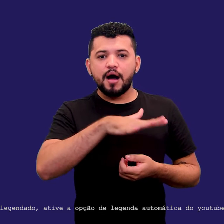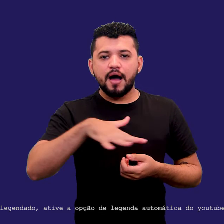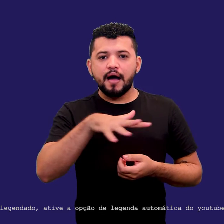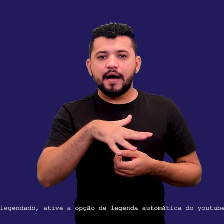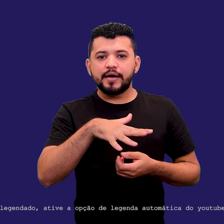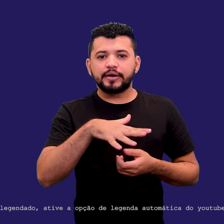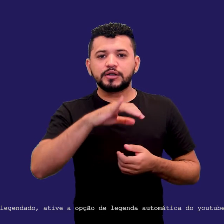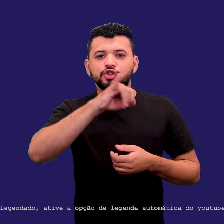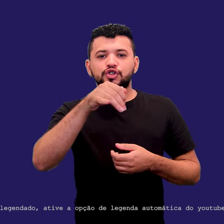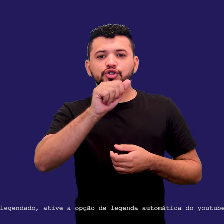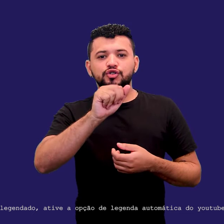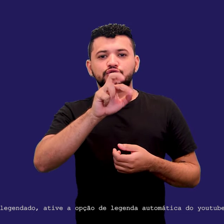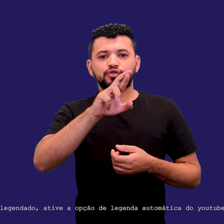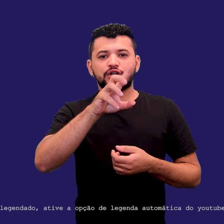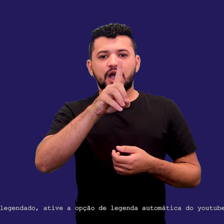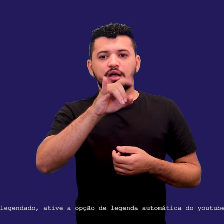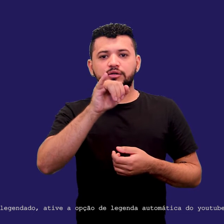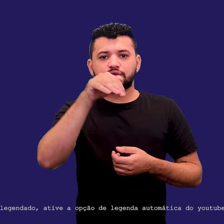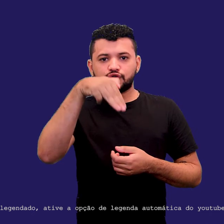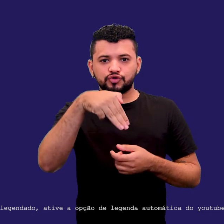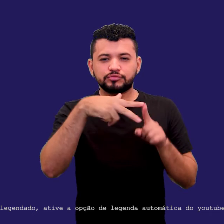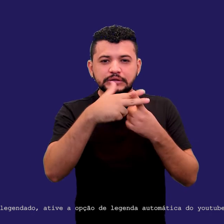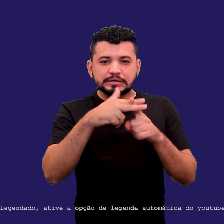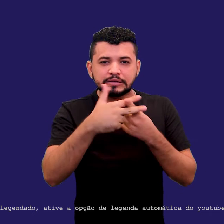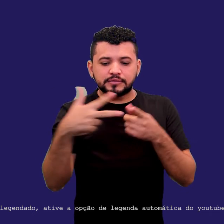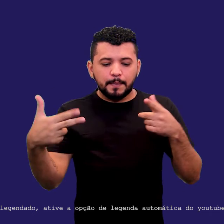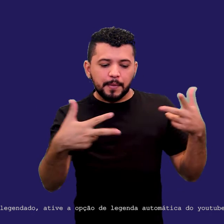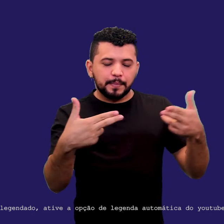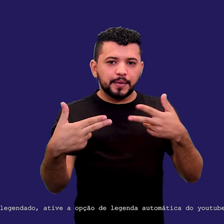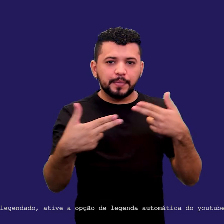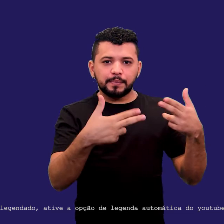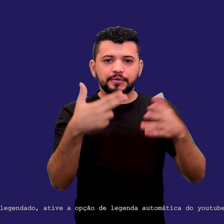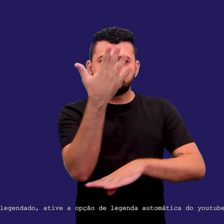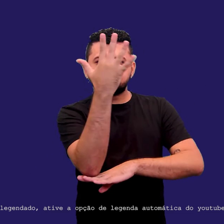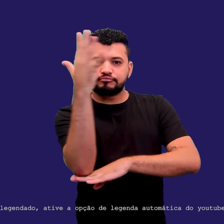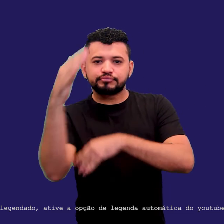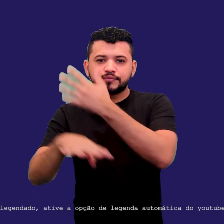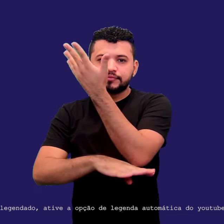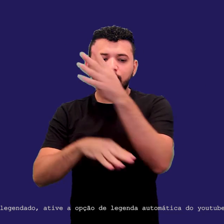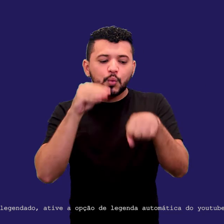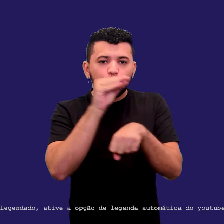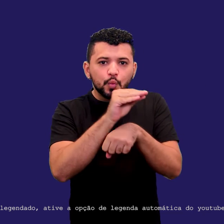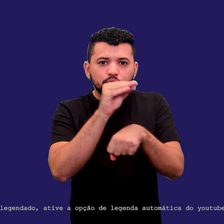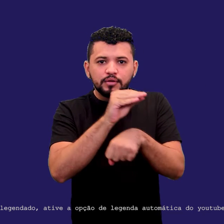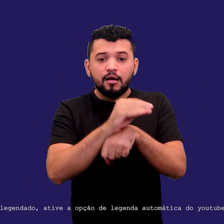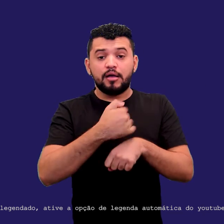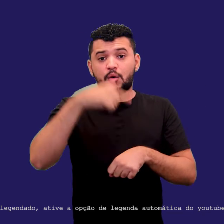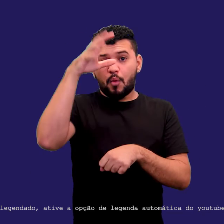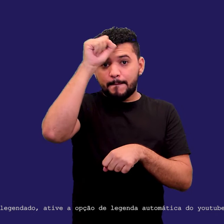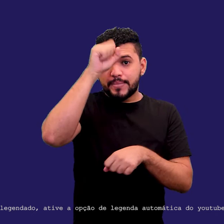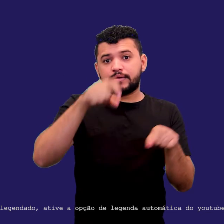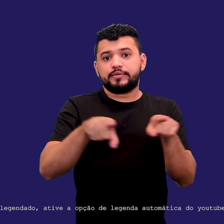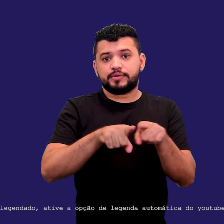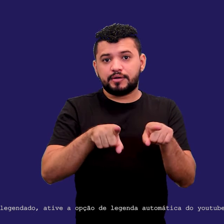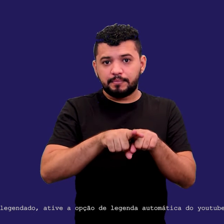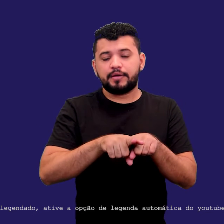momentos de não trabalho, eu gosto de trabalhar no meu jardim. E ali eu aprendo a lidar com as coisas,